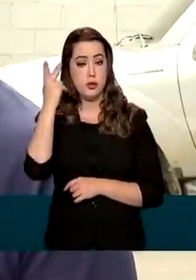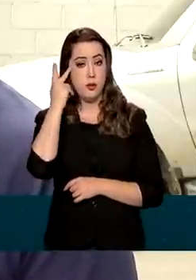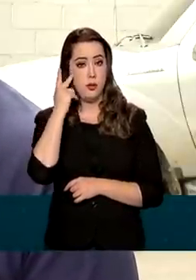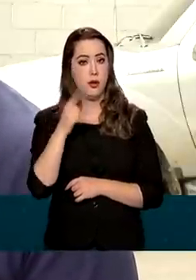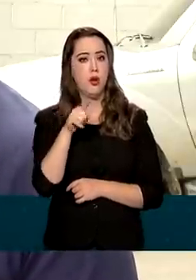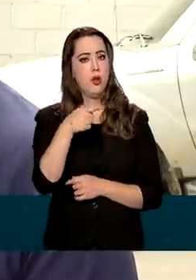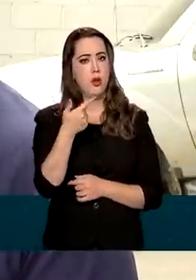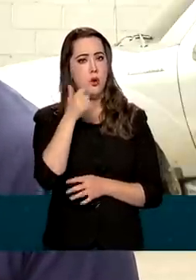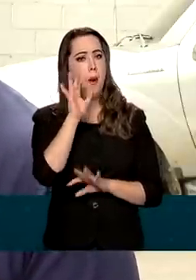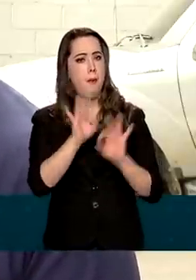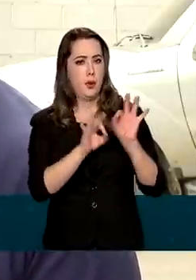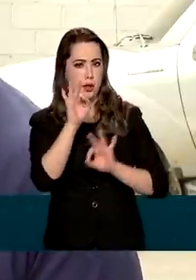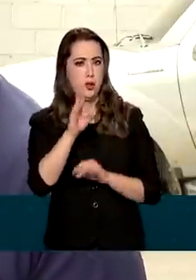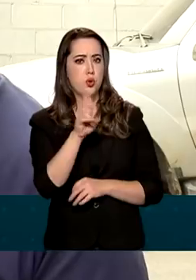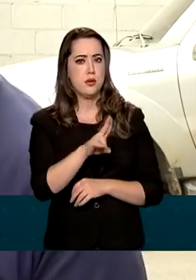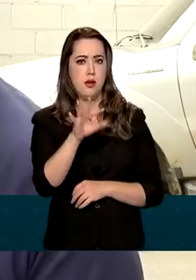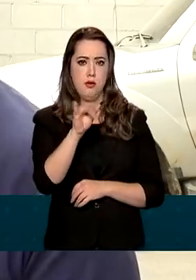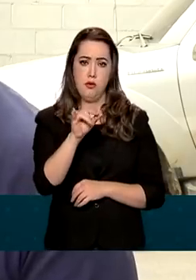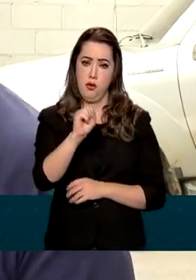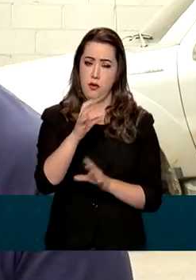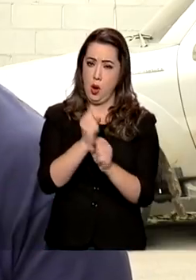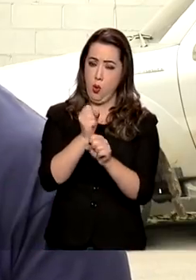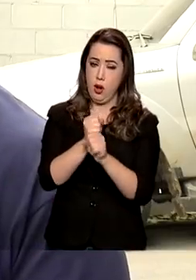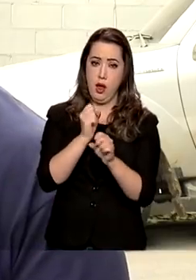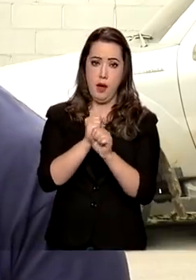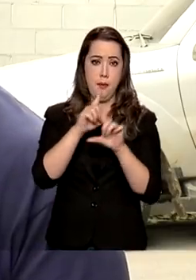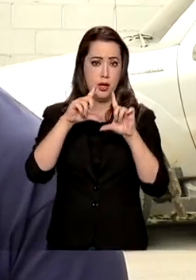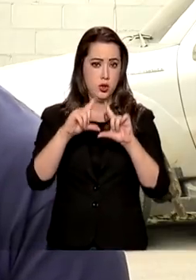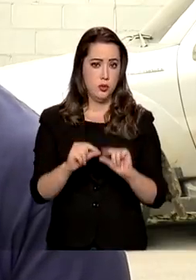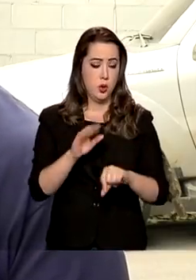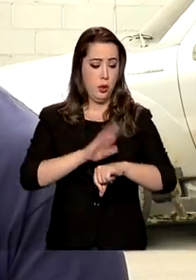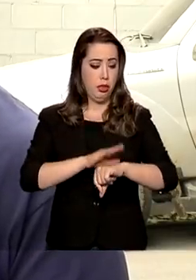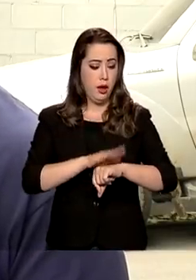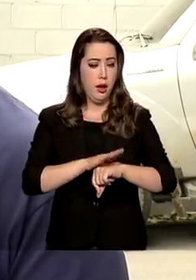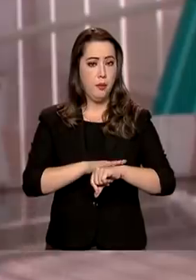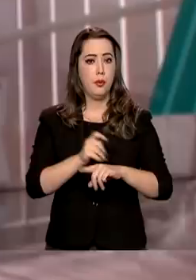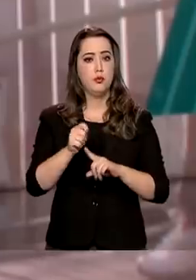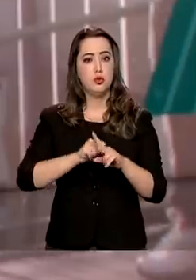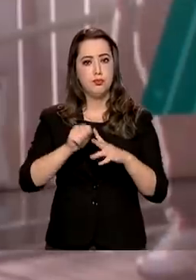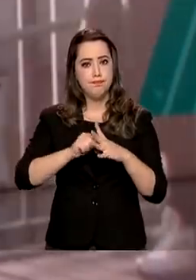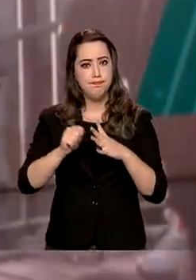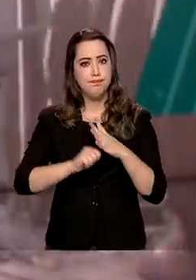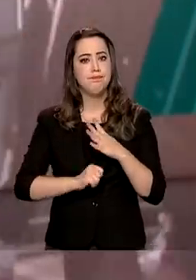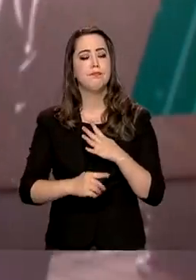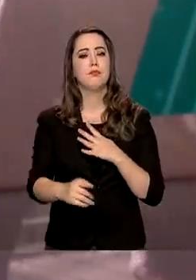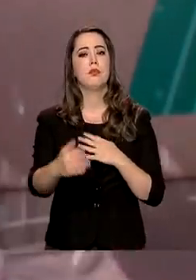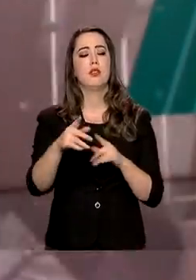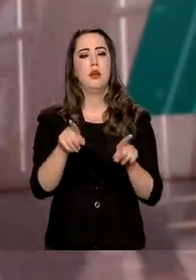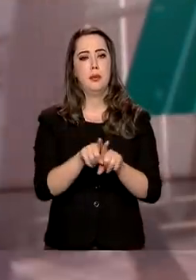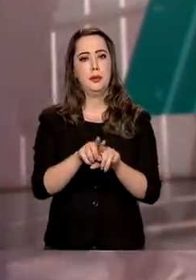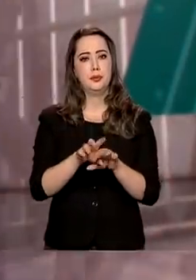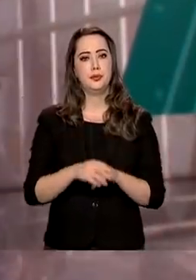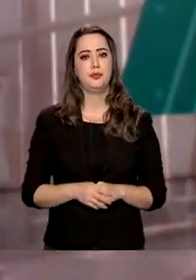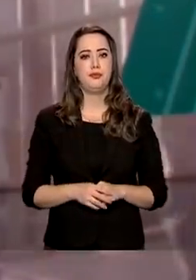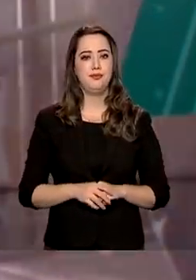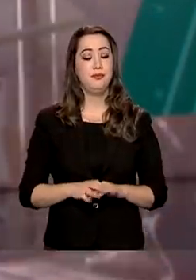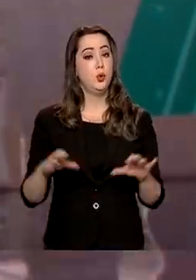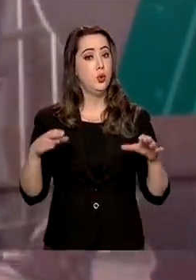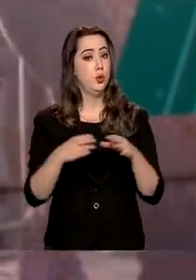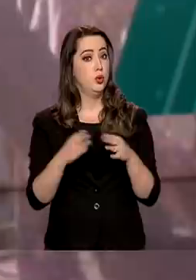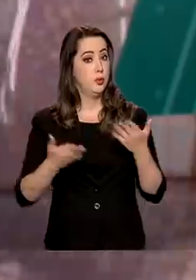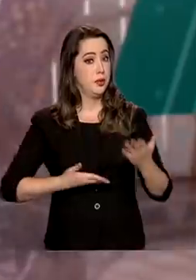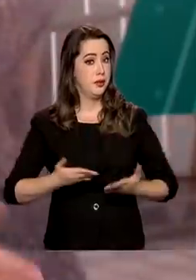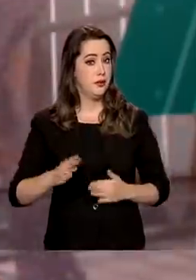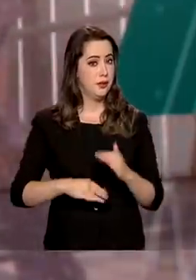setor de serviços cresceu na